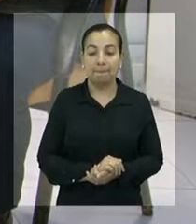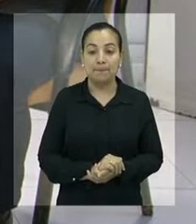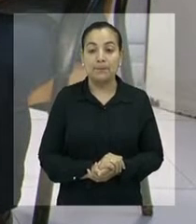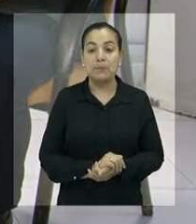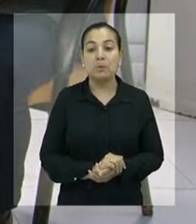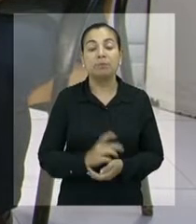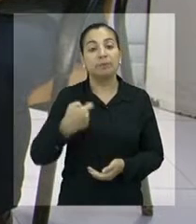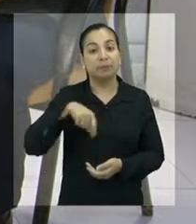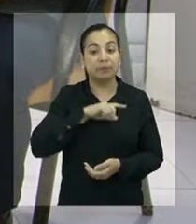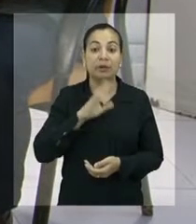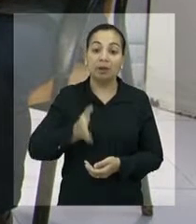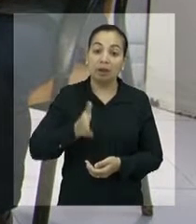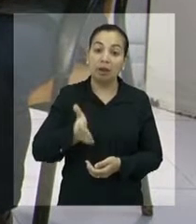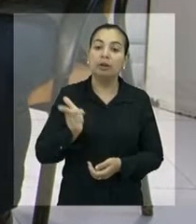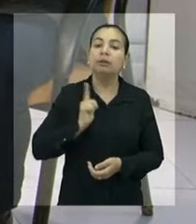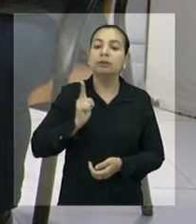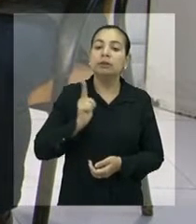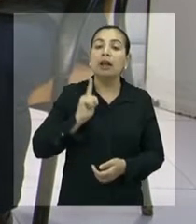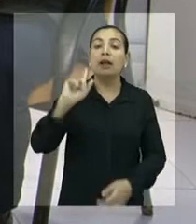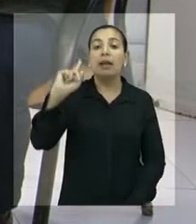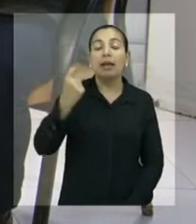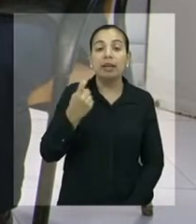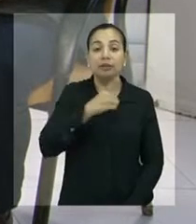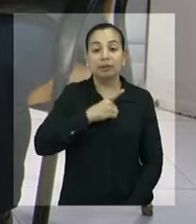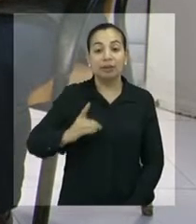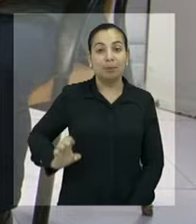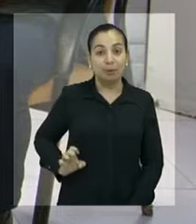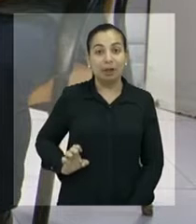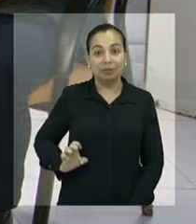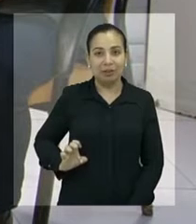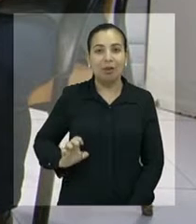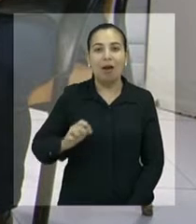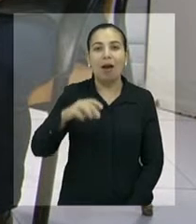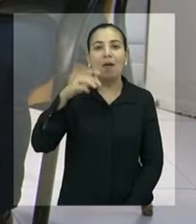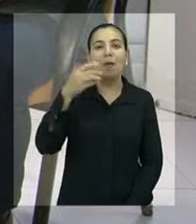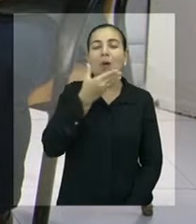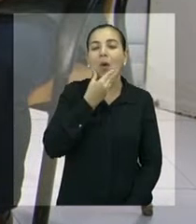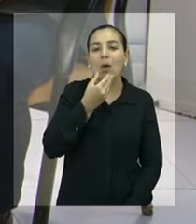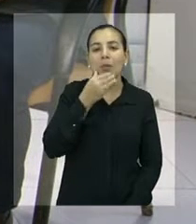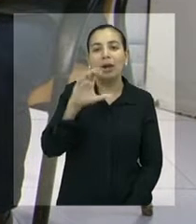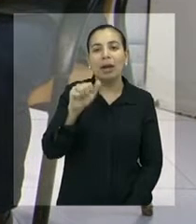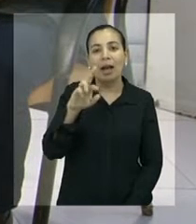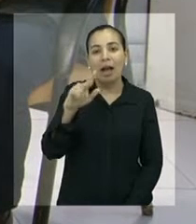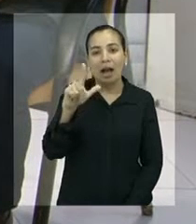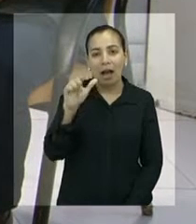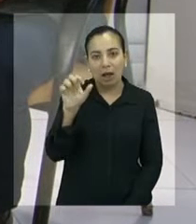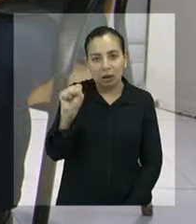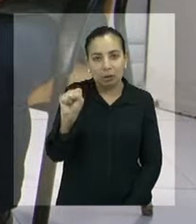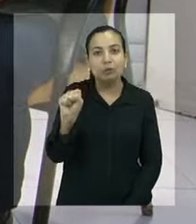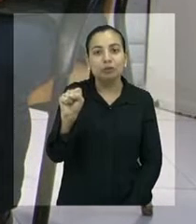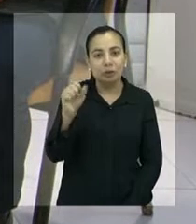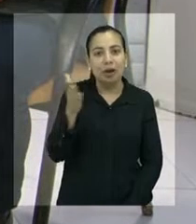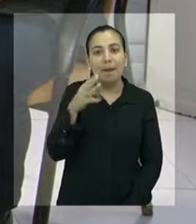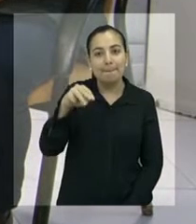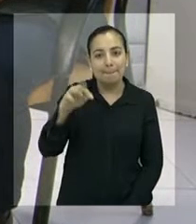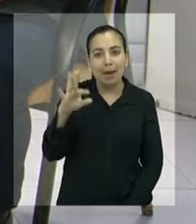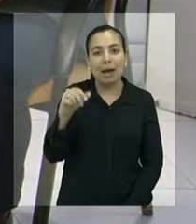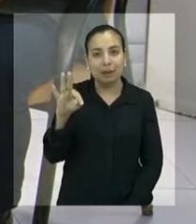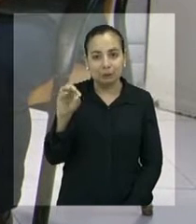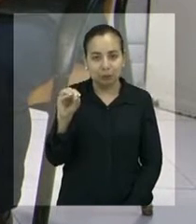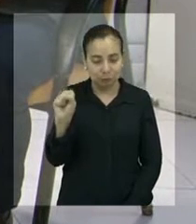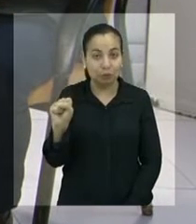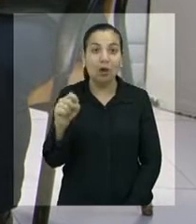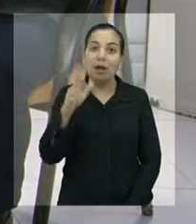já em vista, o nome do ex-deputado estadual Carlos Matos. É um nome muito forte, que